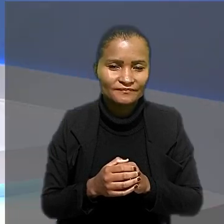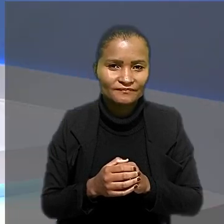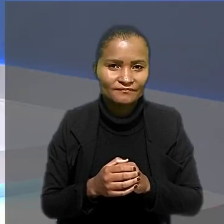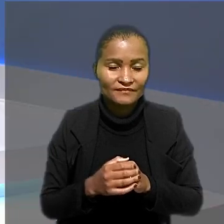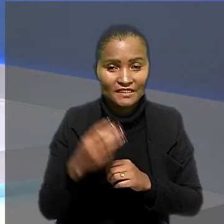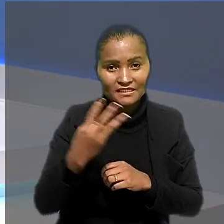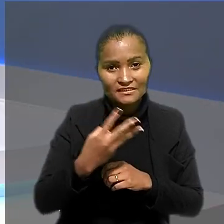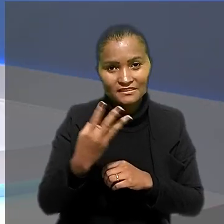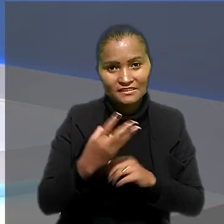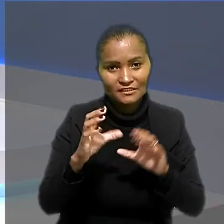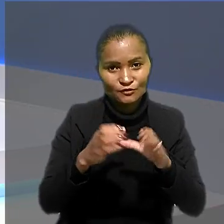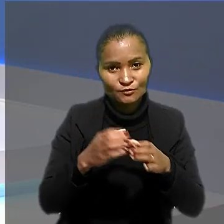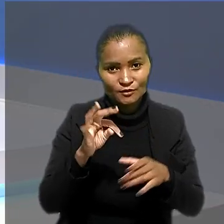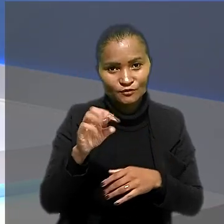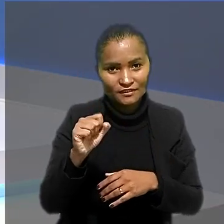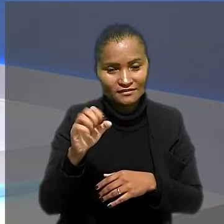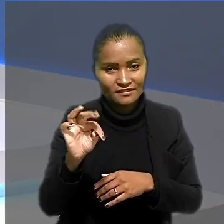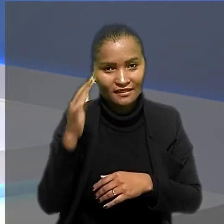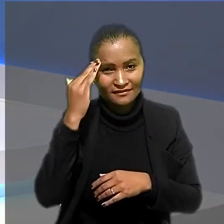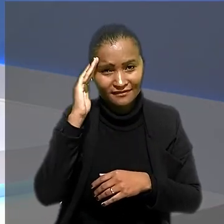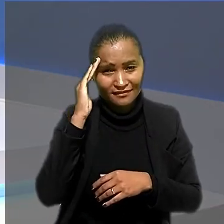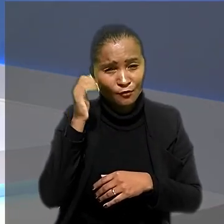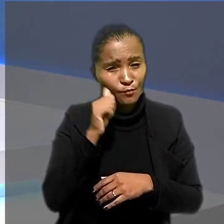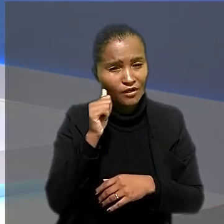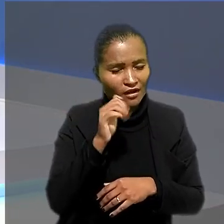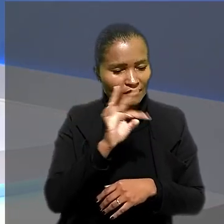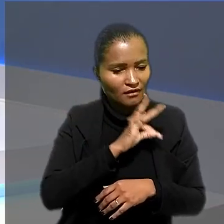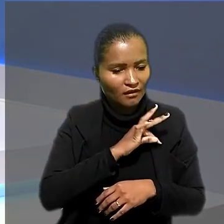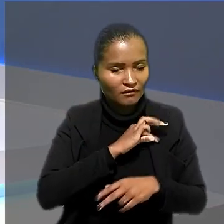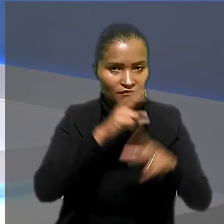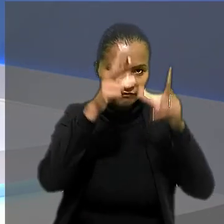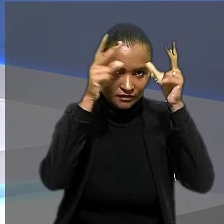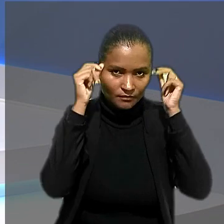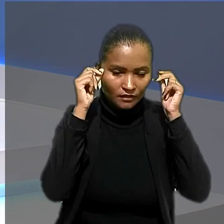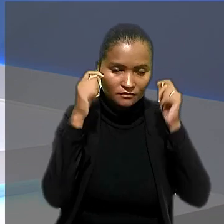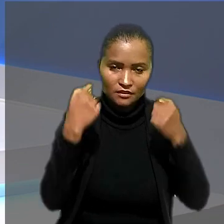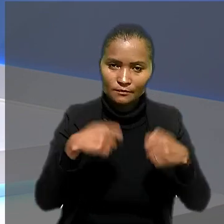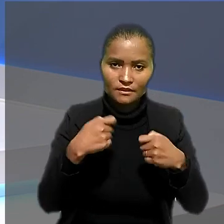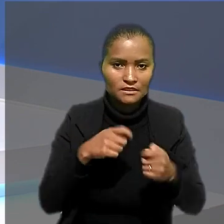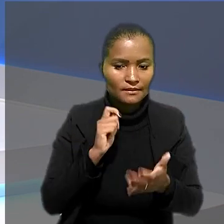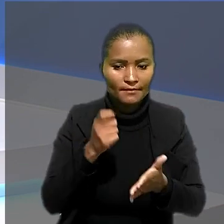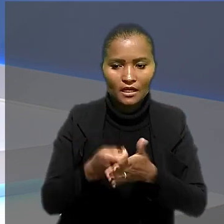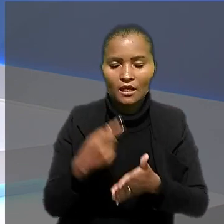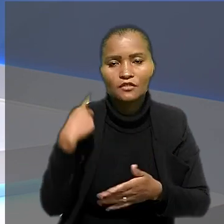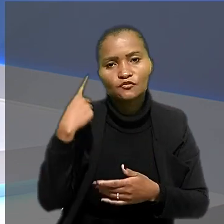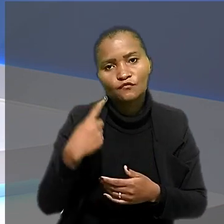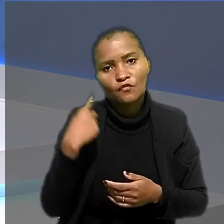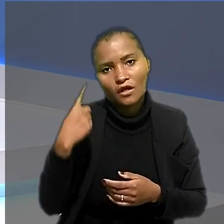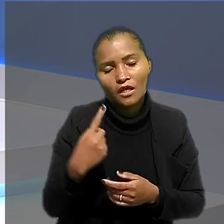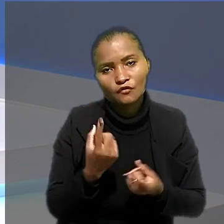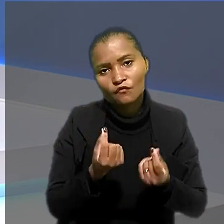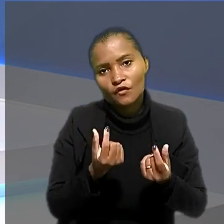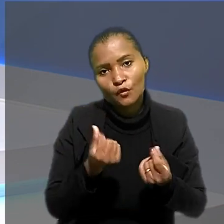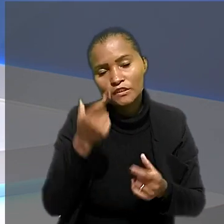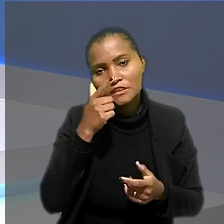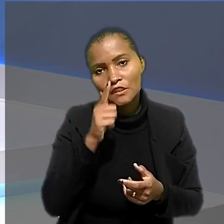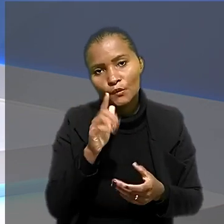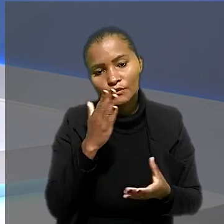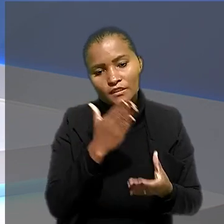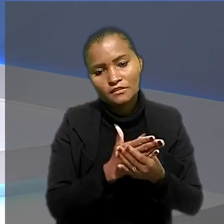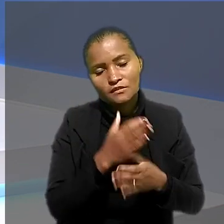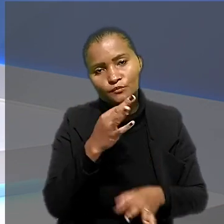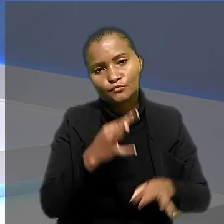A terceira turma do TST entendeu que uma técnica de enfermagem não deve pagar honorários advocatícios com valores obtidos